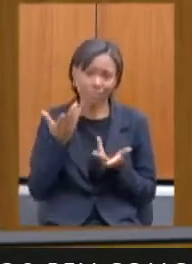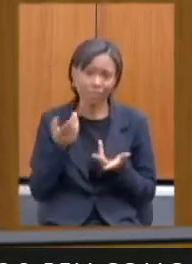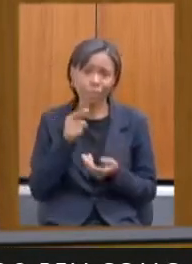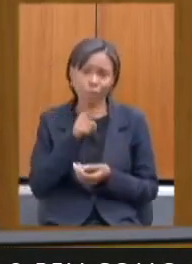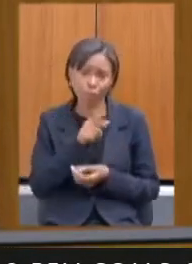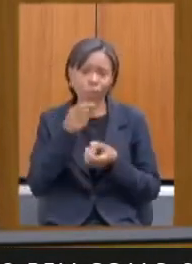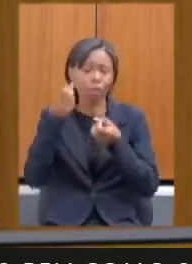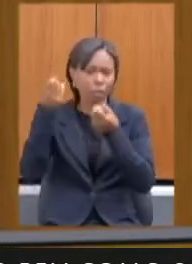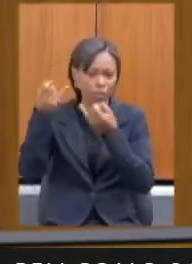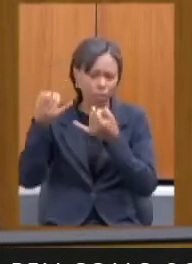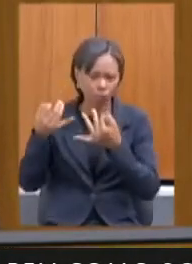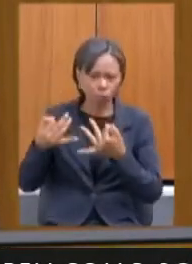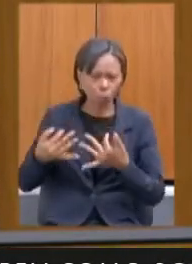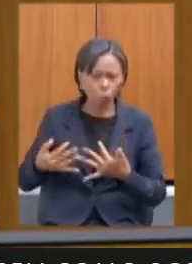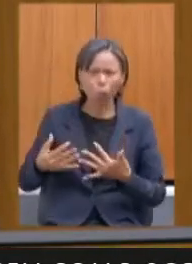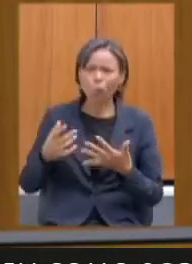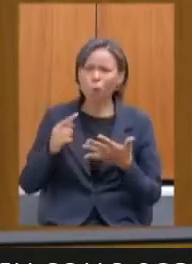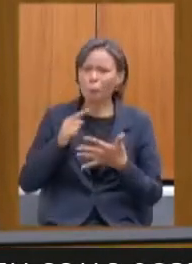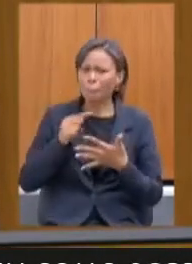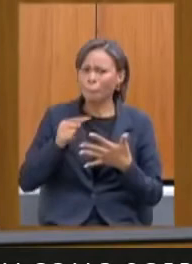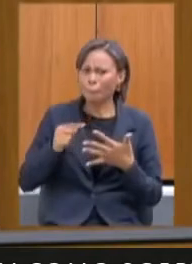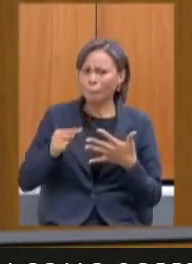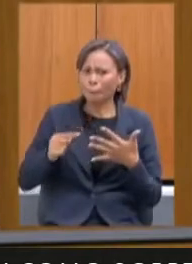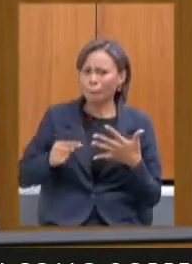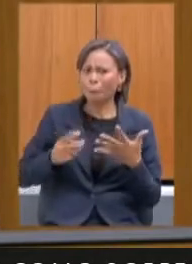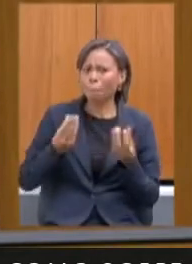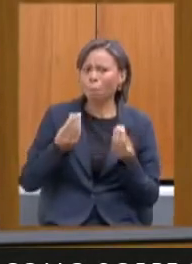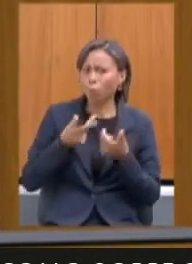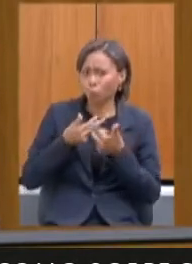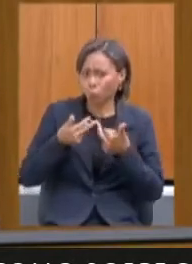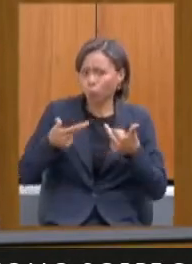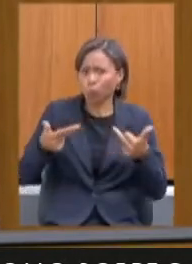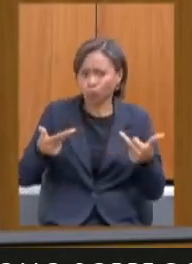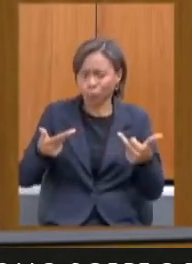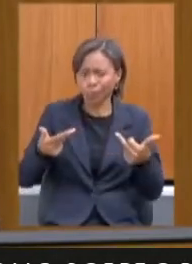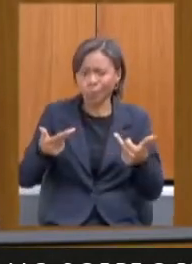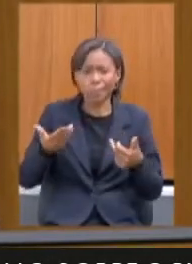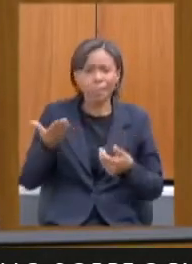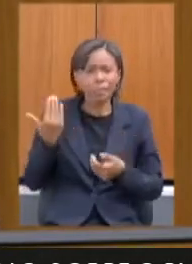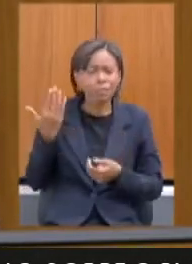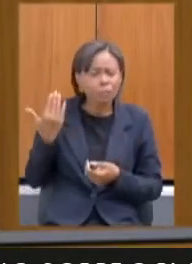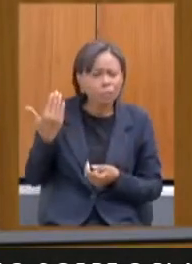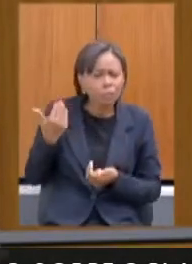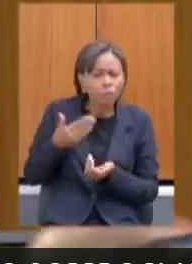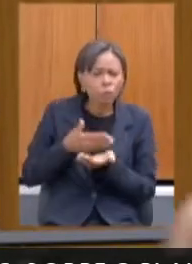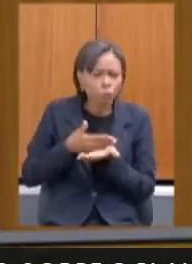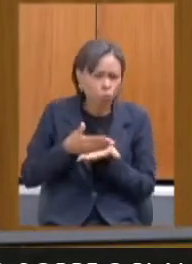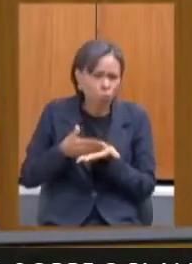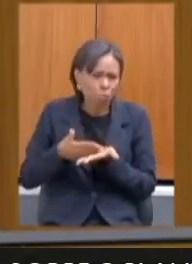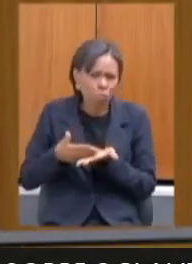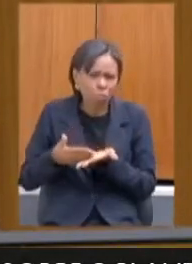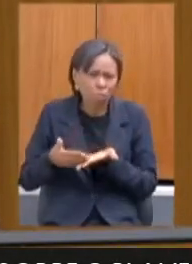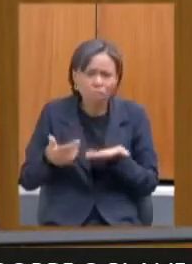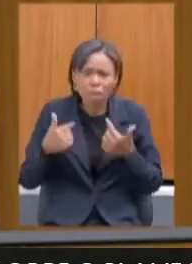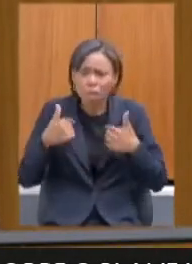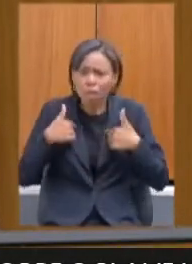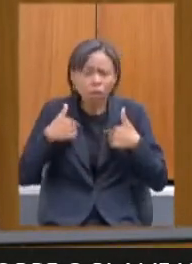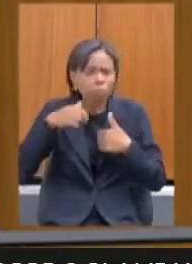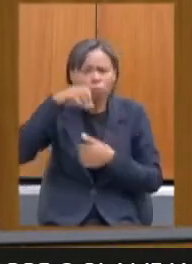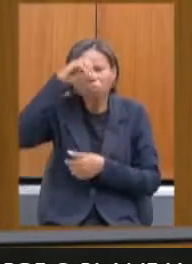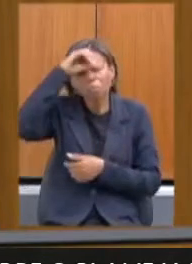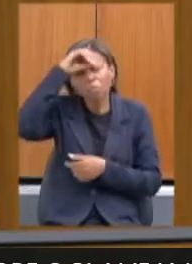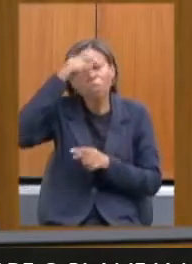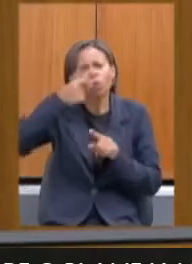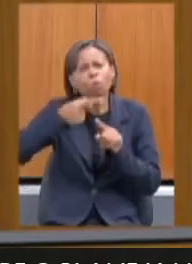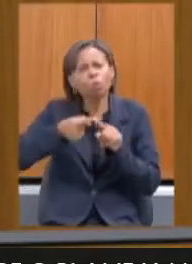explanação é muita coisa acontecendo. E desde o início também eu não entendi por que o esporte foi